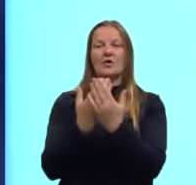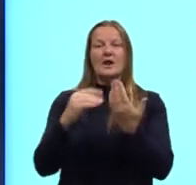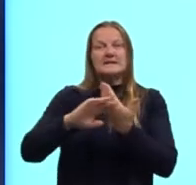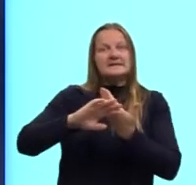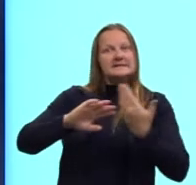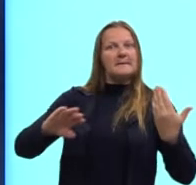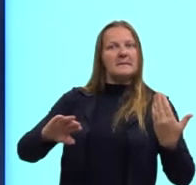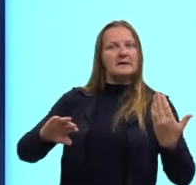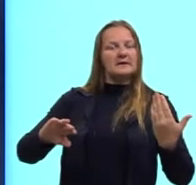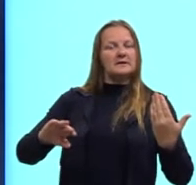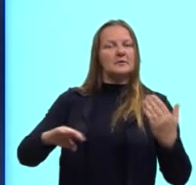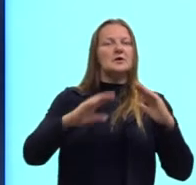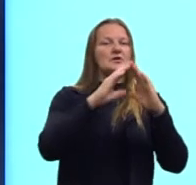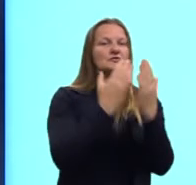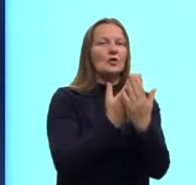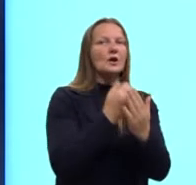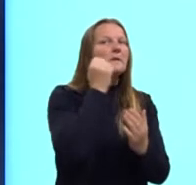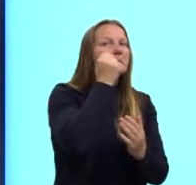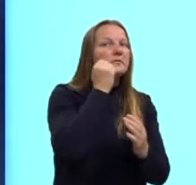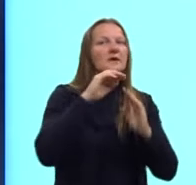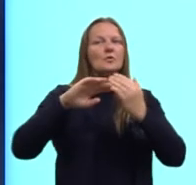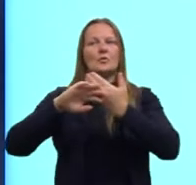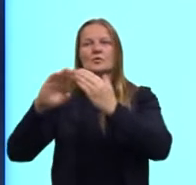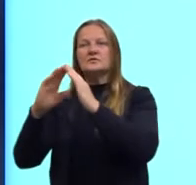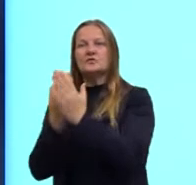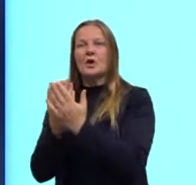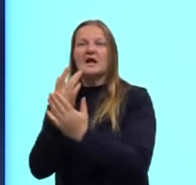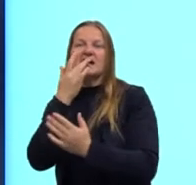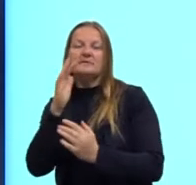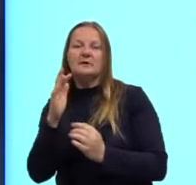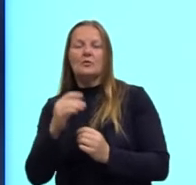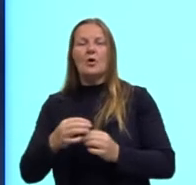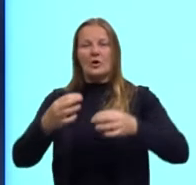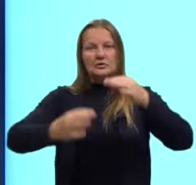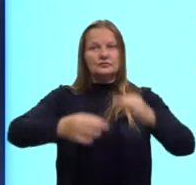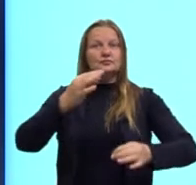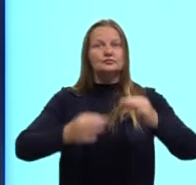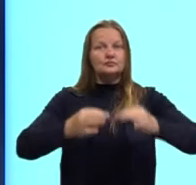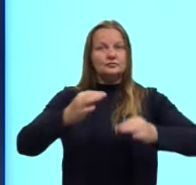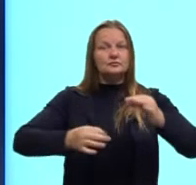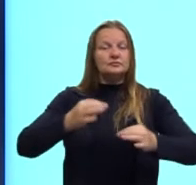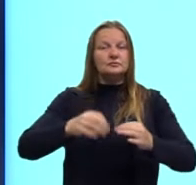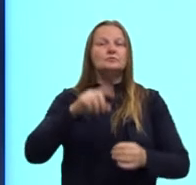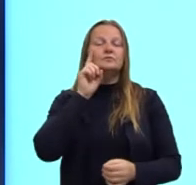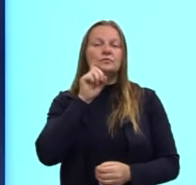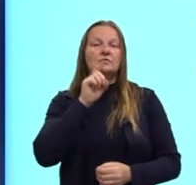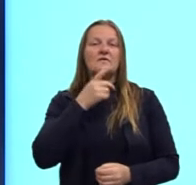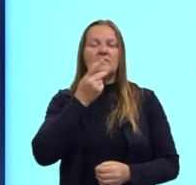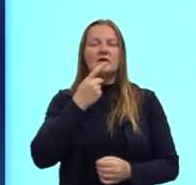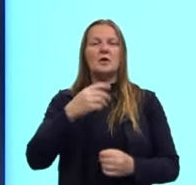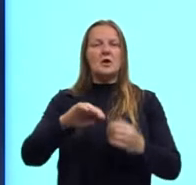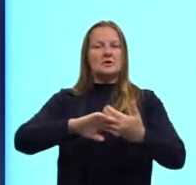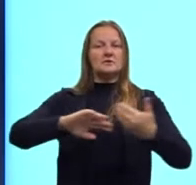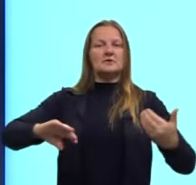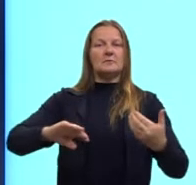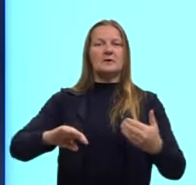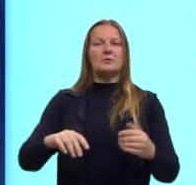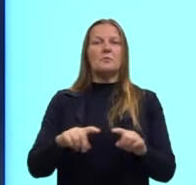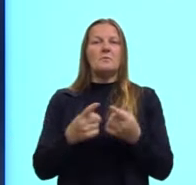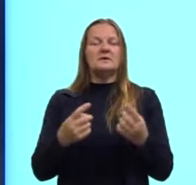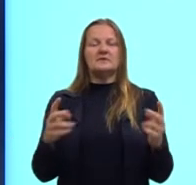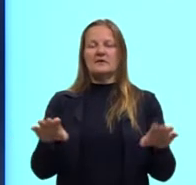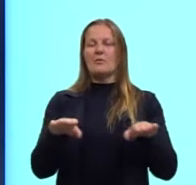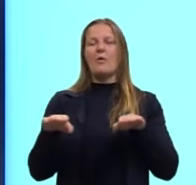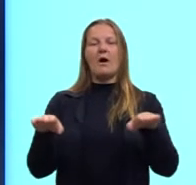que as pessoas brancas. E a justiça americana decidiu isso dizendo que era separados, mas